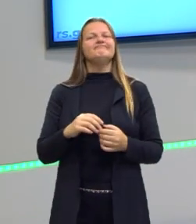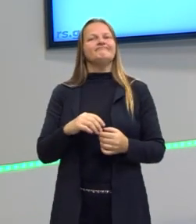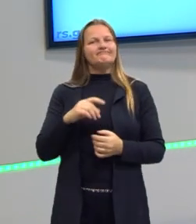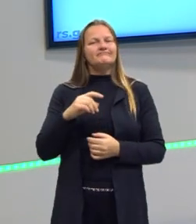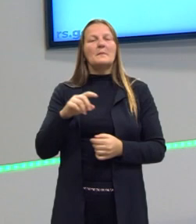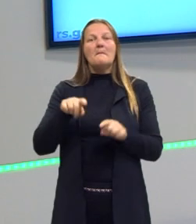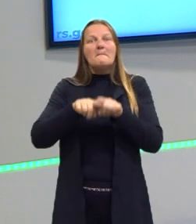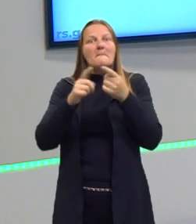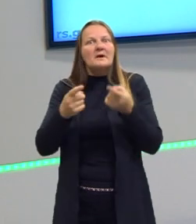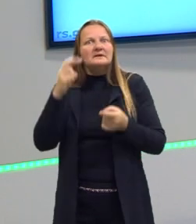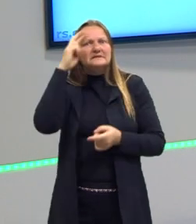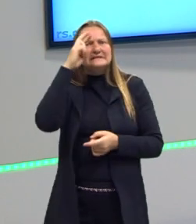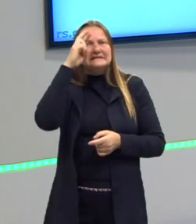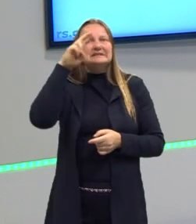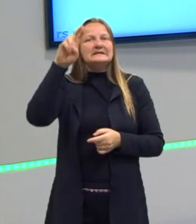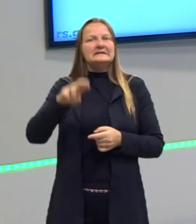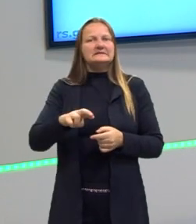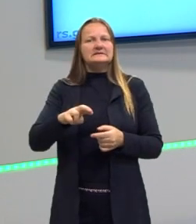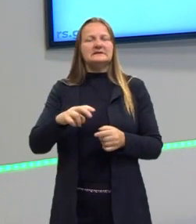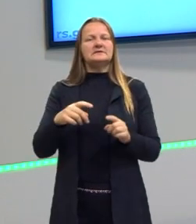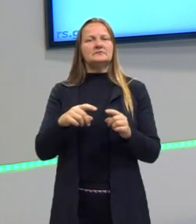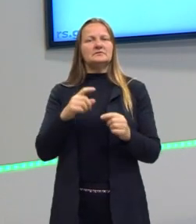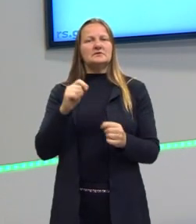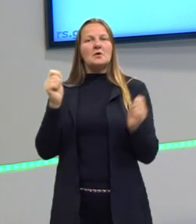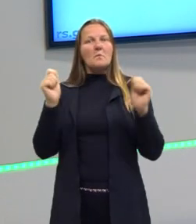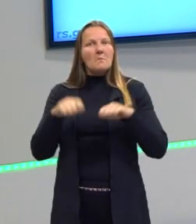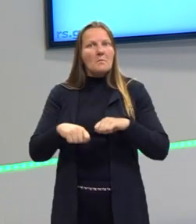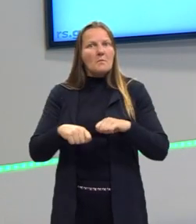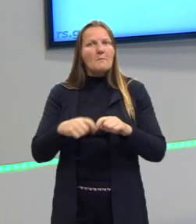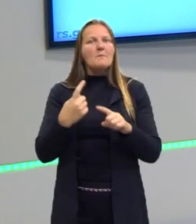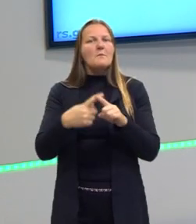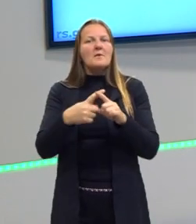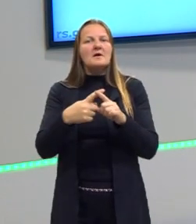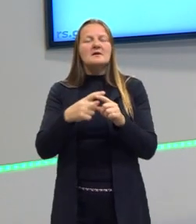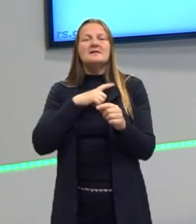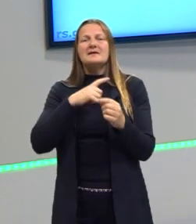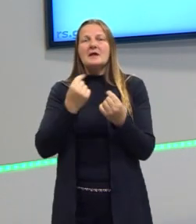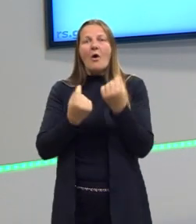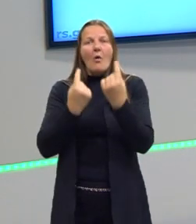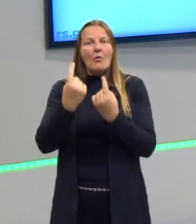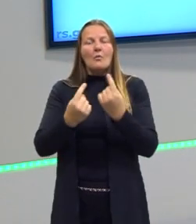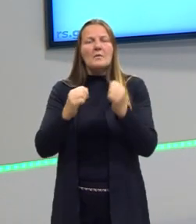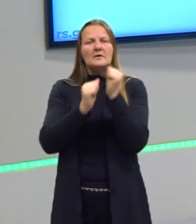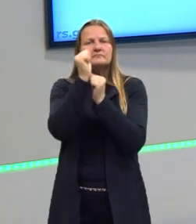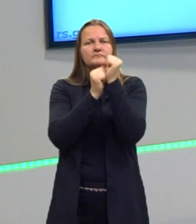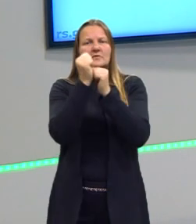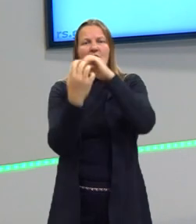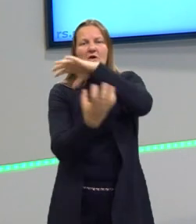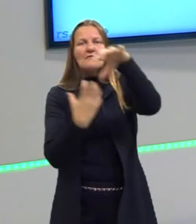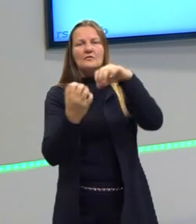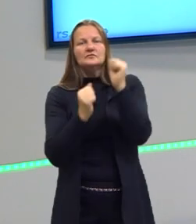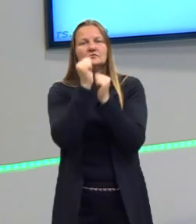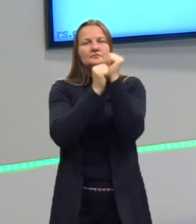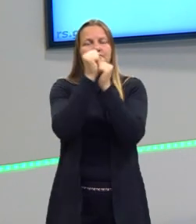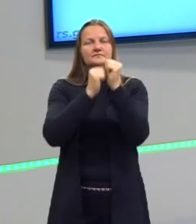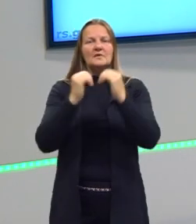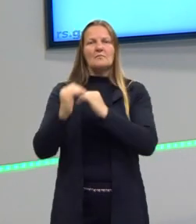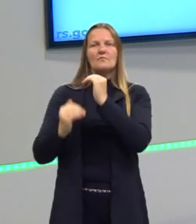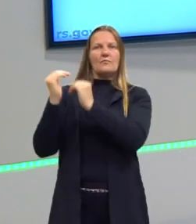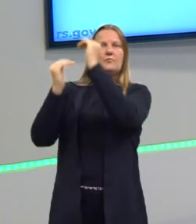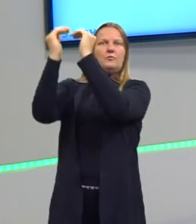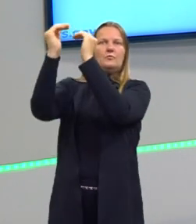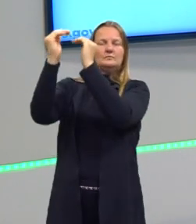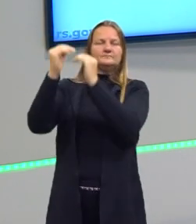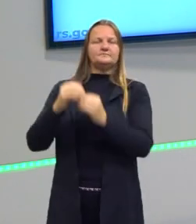racionalmente, seria impossível, porque a revolução industrial, o progresso, ele,